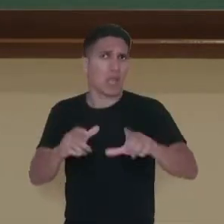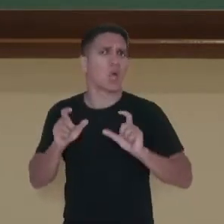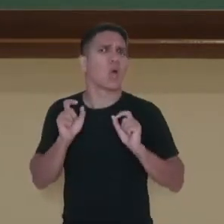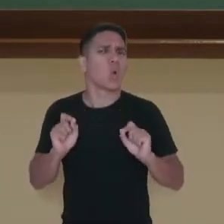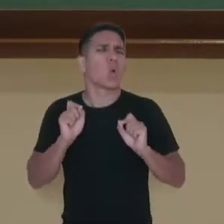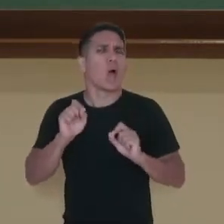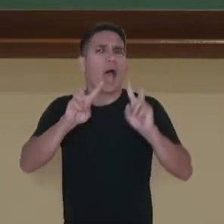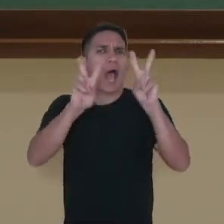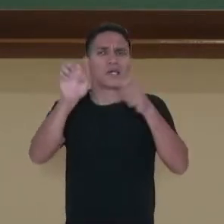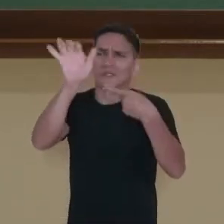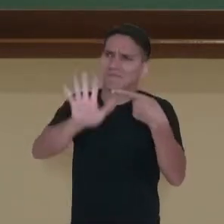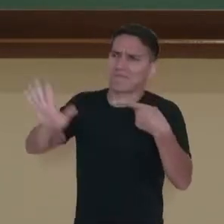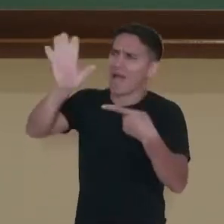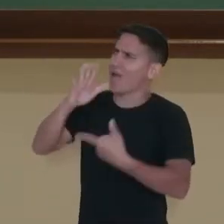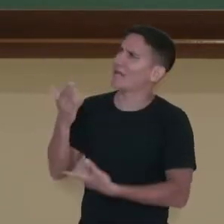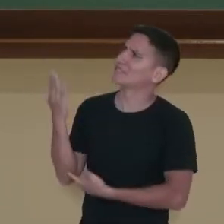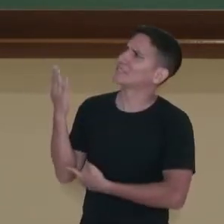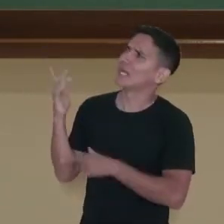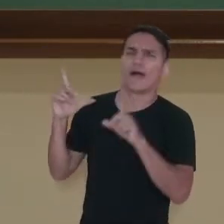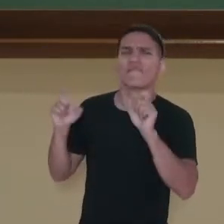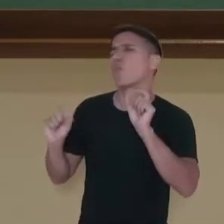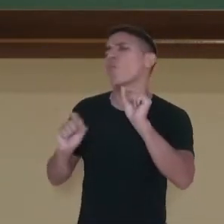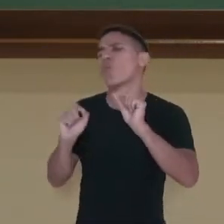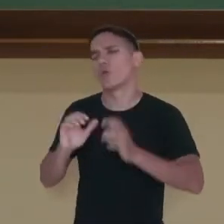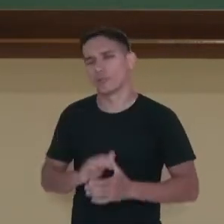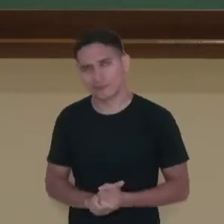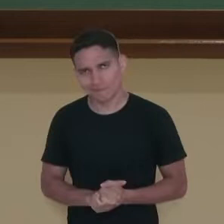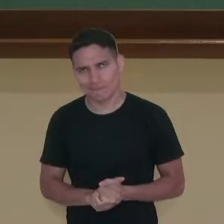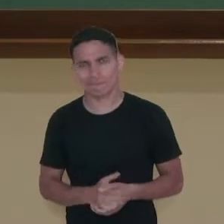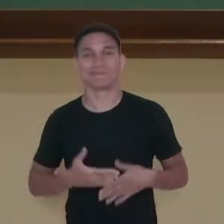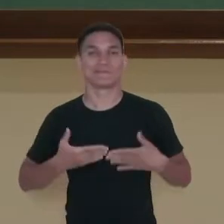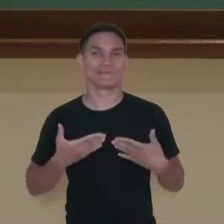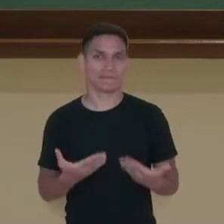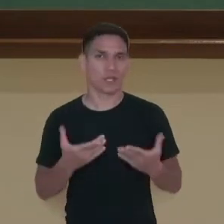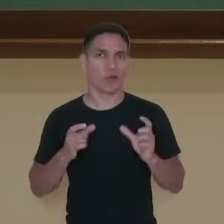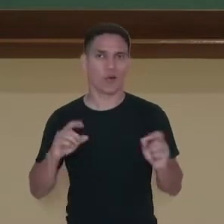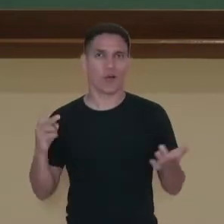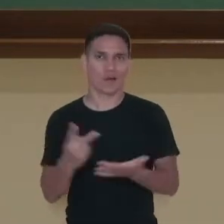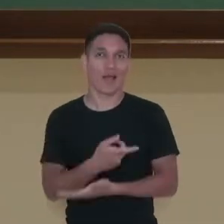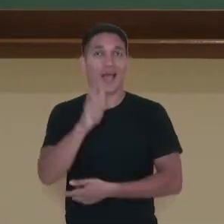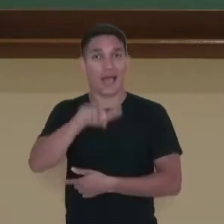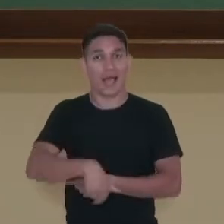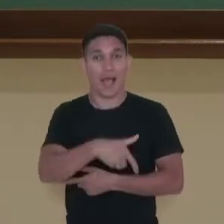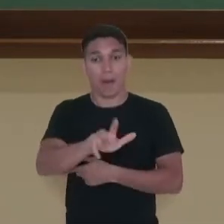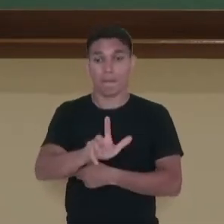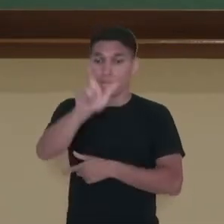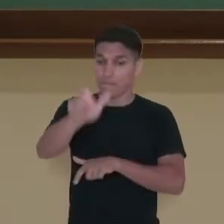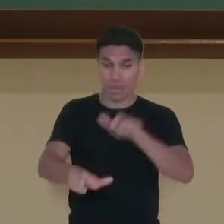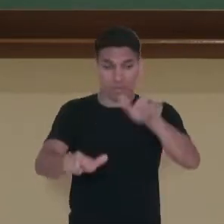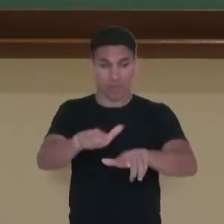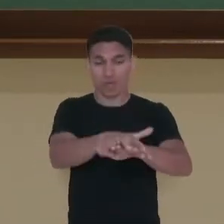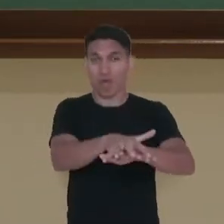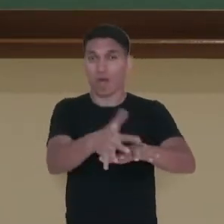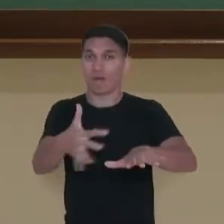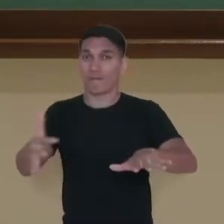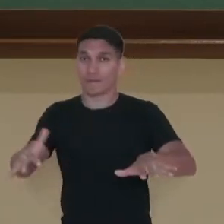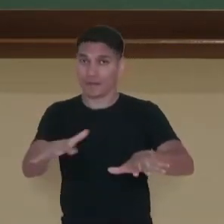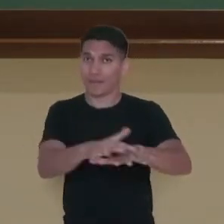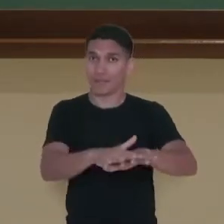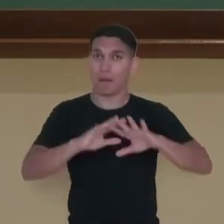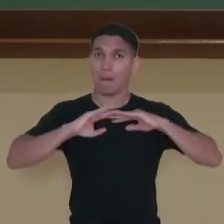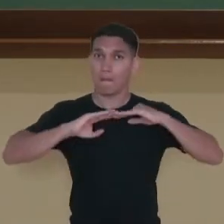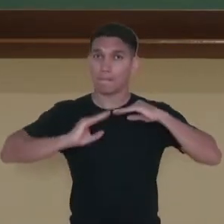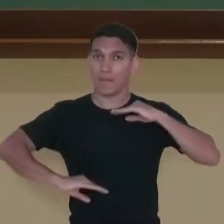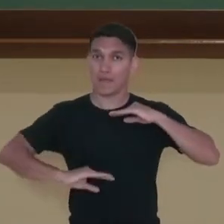imagem, sobre a fotografia que vocês estão vendo. Bom, são personagens híbridas, metade gente,